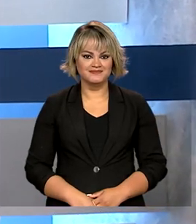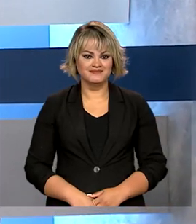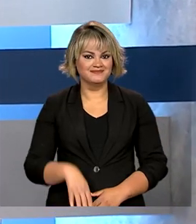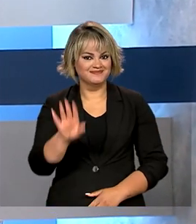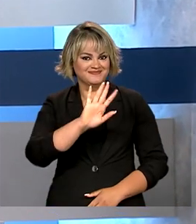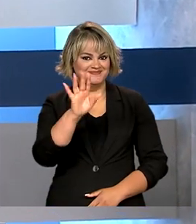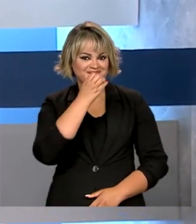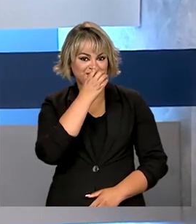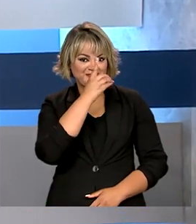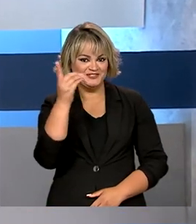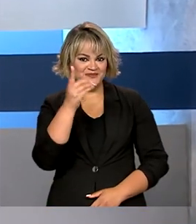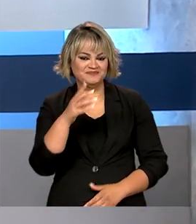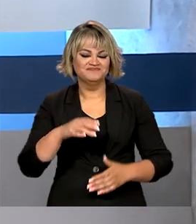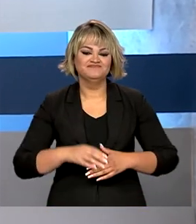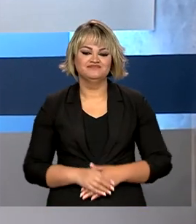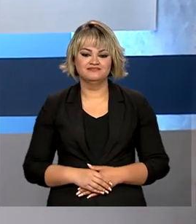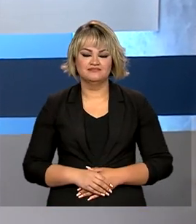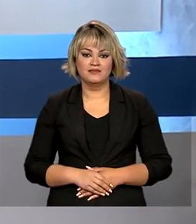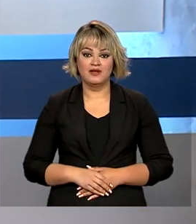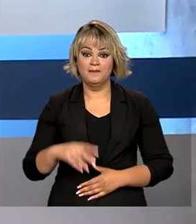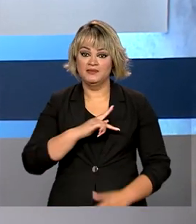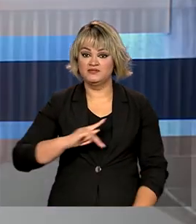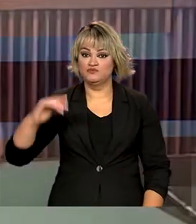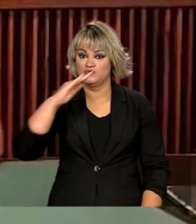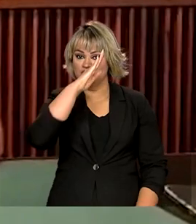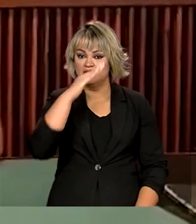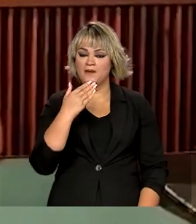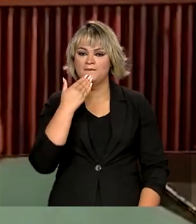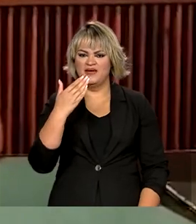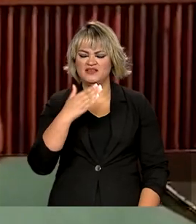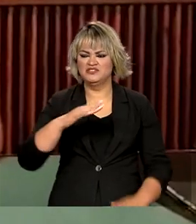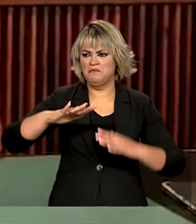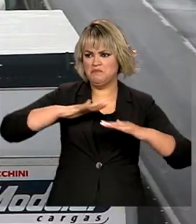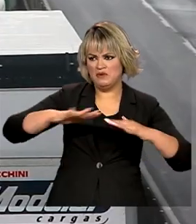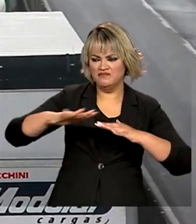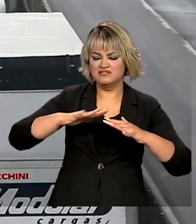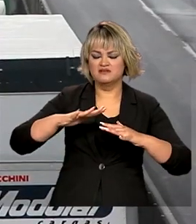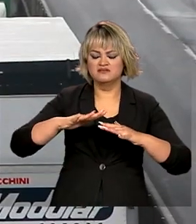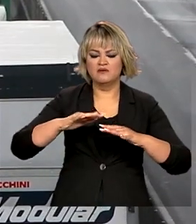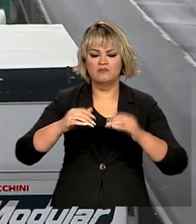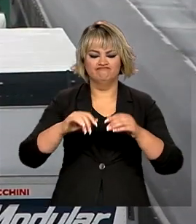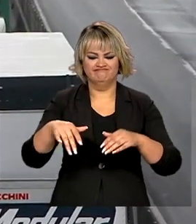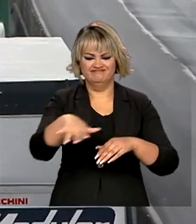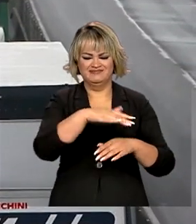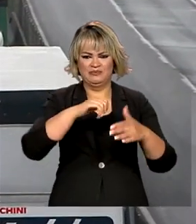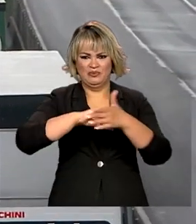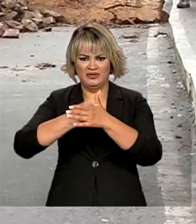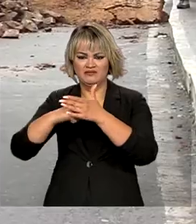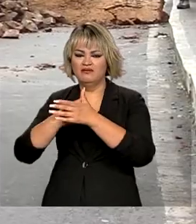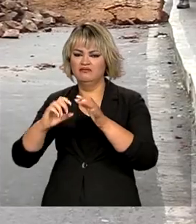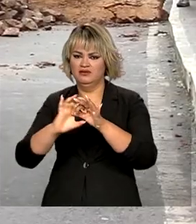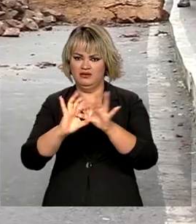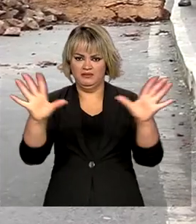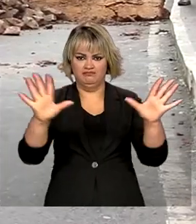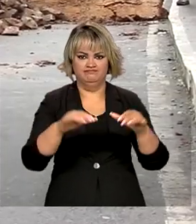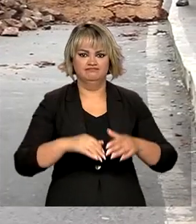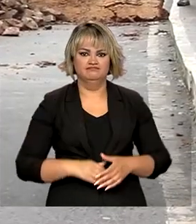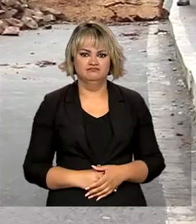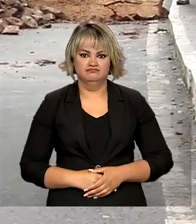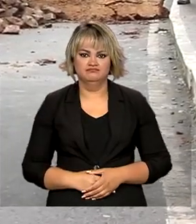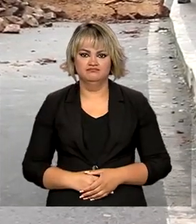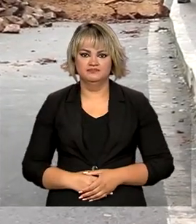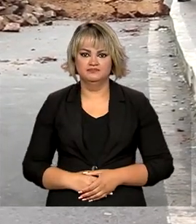Olá, bom dia. Presidente Jair Bolsonaro pede que manifestantes liberem as rodovias em todo o país.